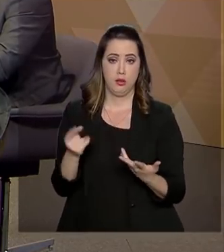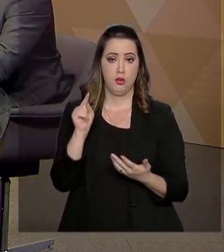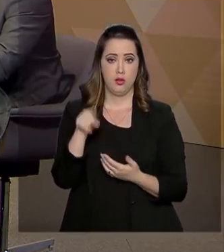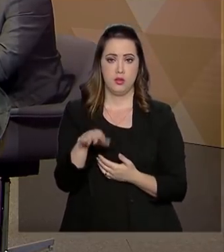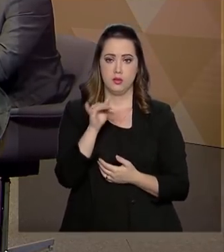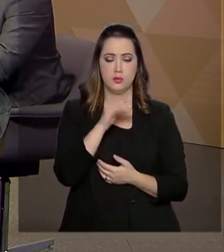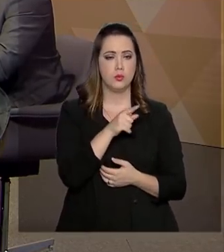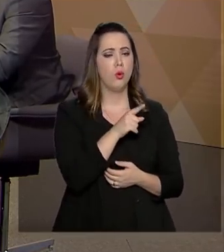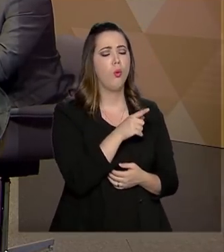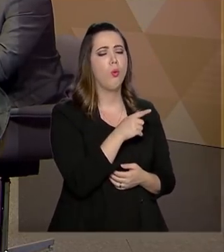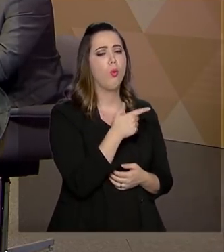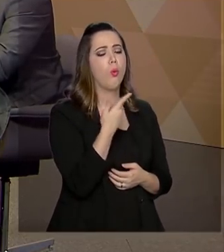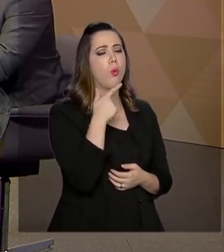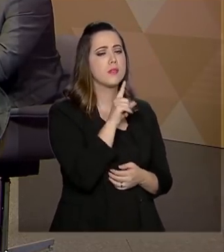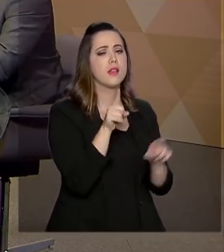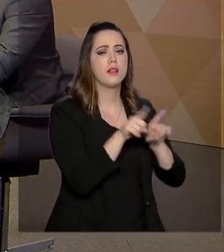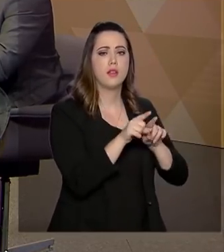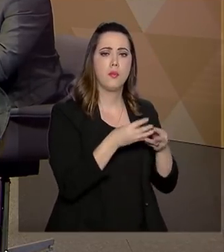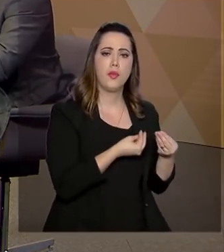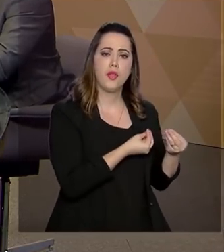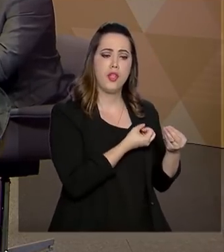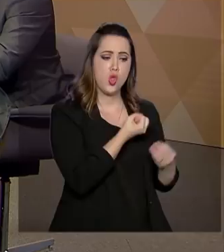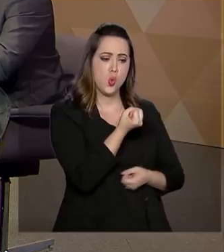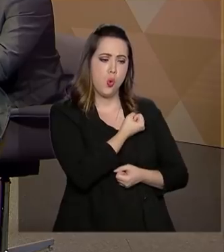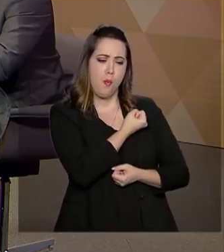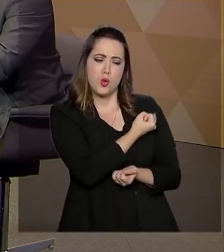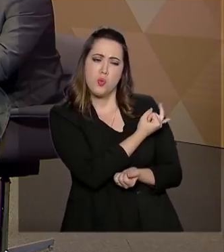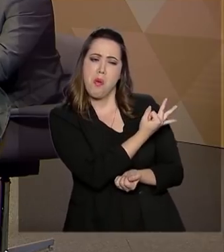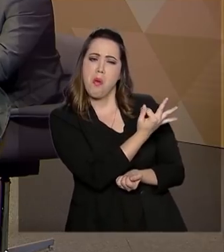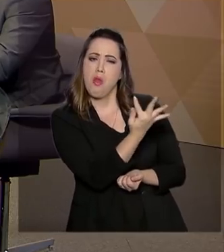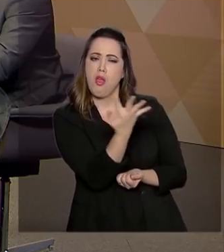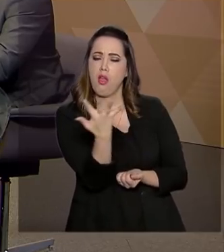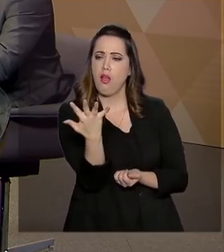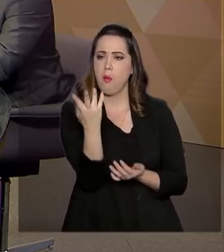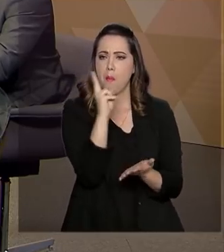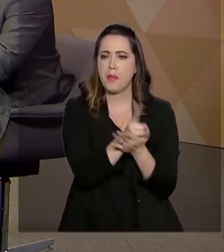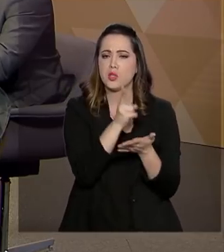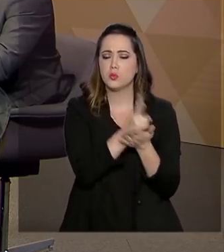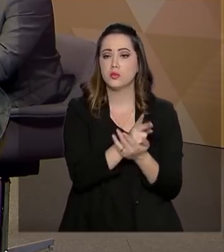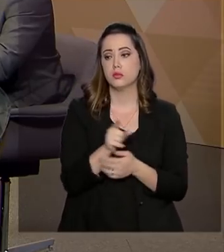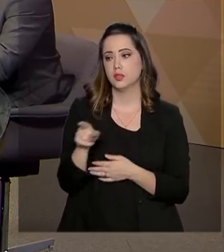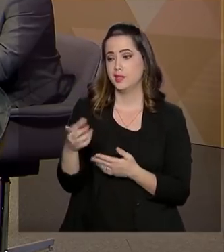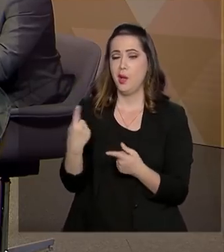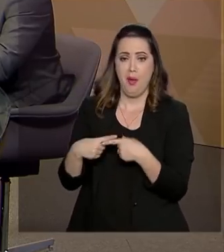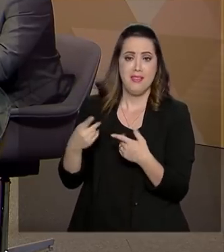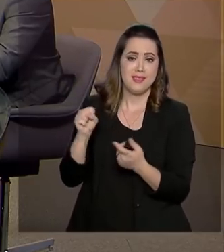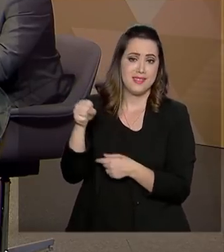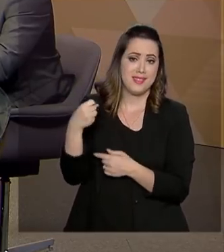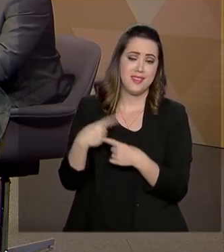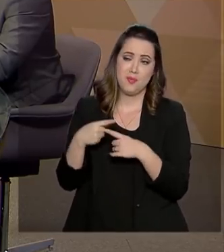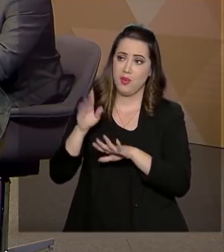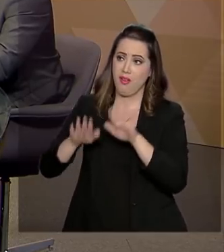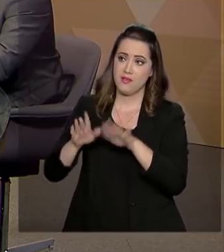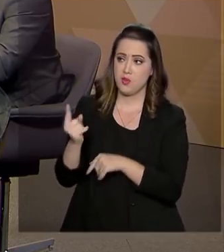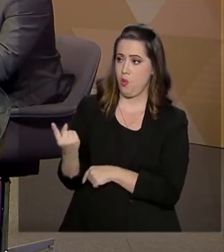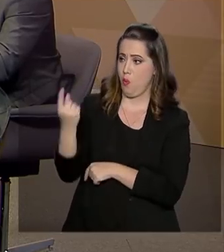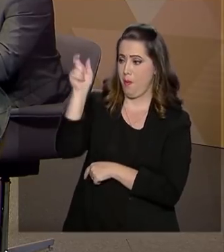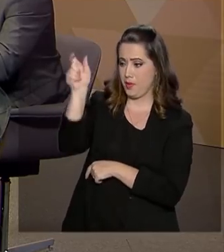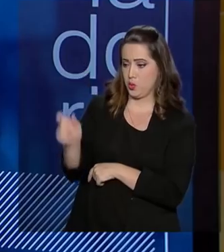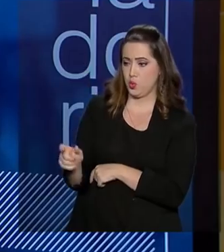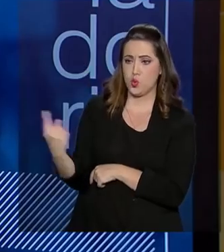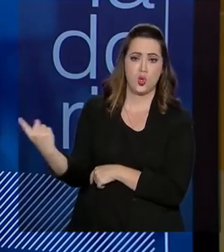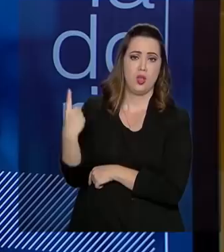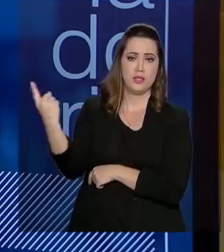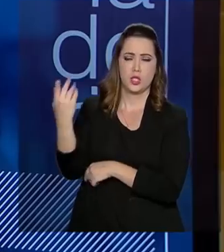a casa hoje... Consegue também trazer muitos dados ao mesmo tempo. Muitos dados, fazer grandes análises de dados seria impossível para um ser humano sozinho